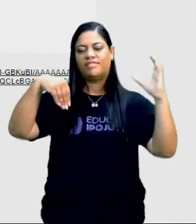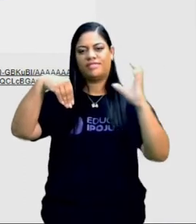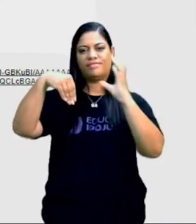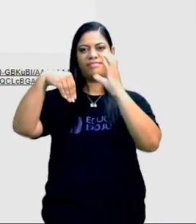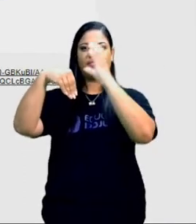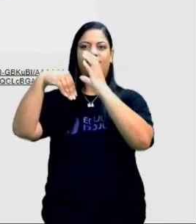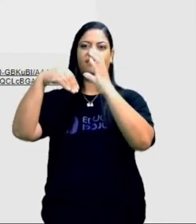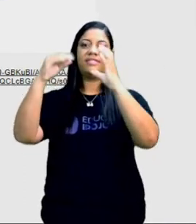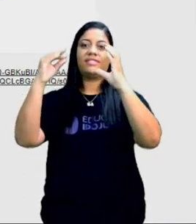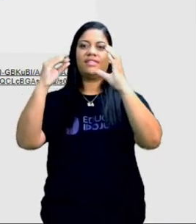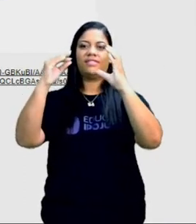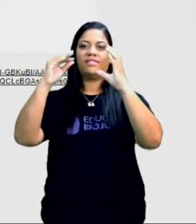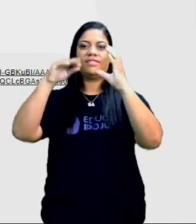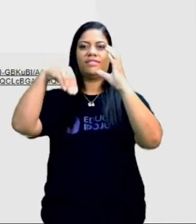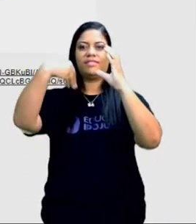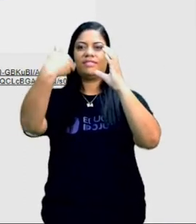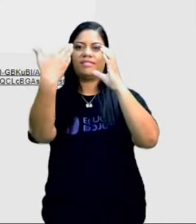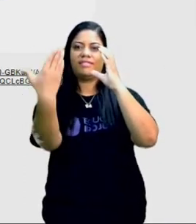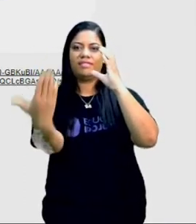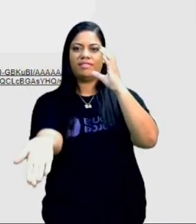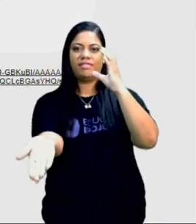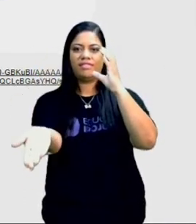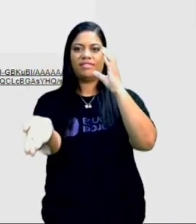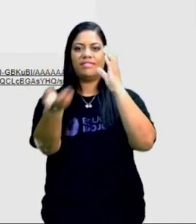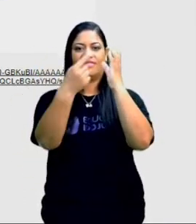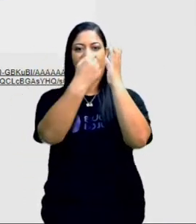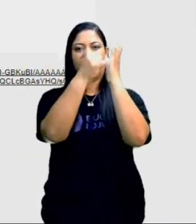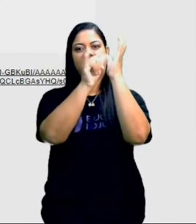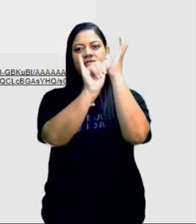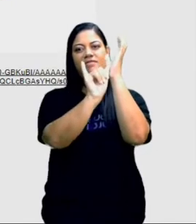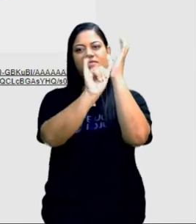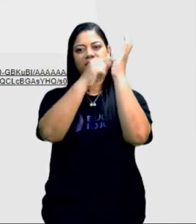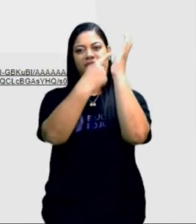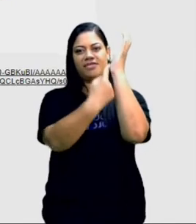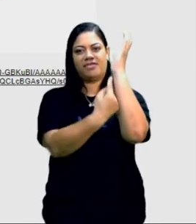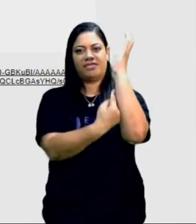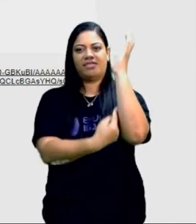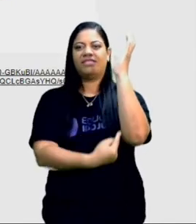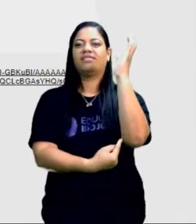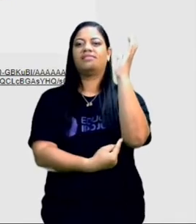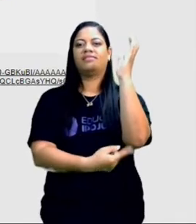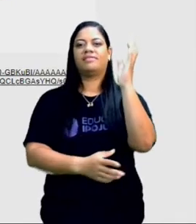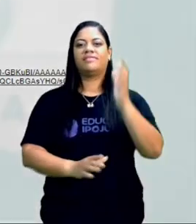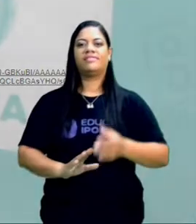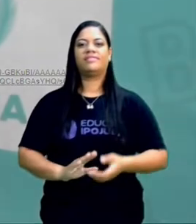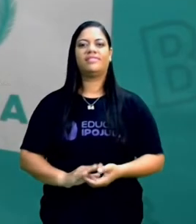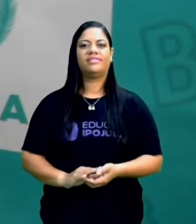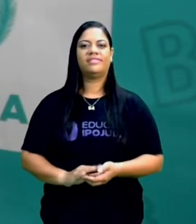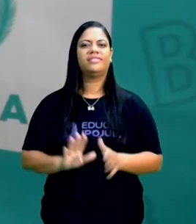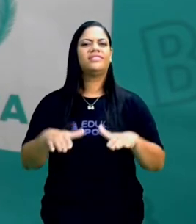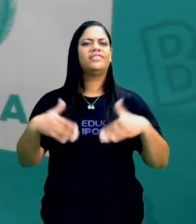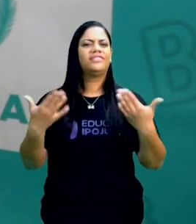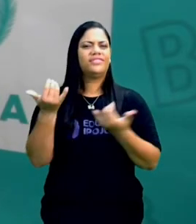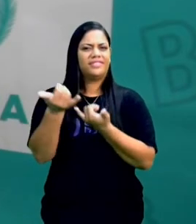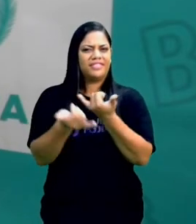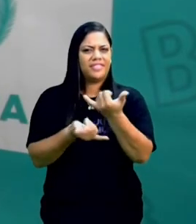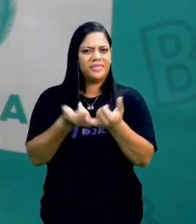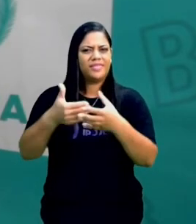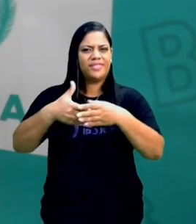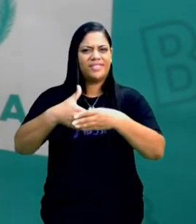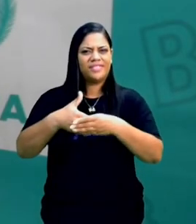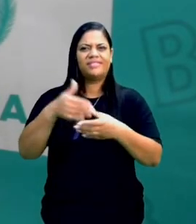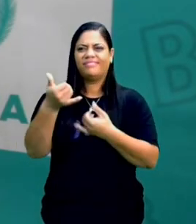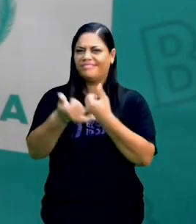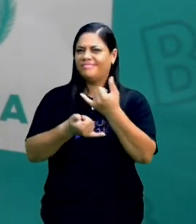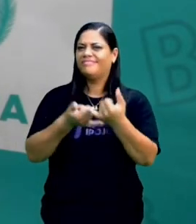visitar. O cravo deu um desmaio, a rosa pôs a chorar. Então, quem já brincou de roda com essa cantiga?